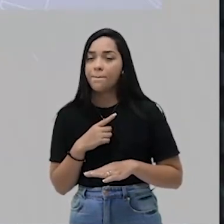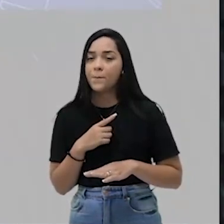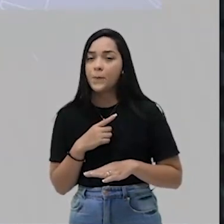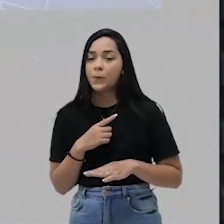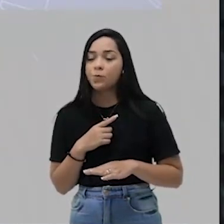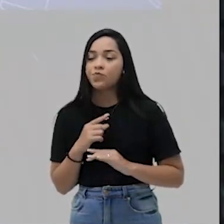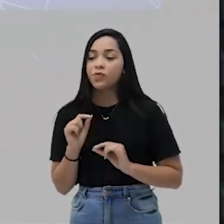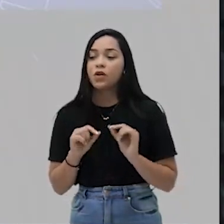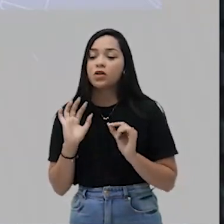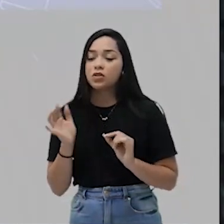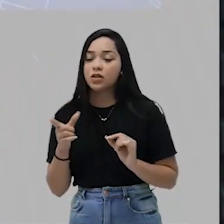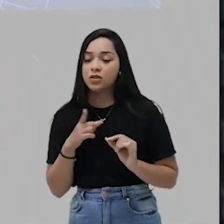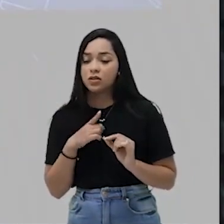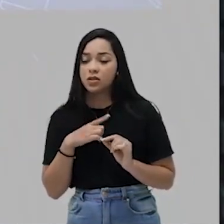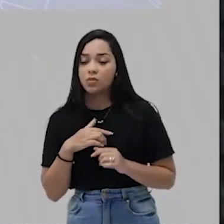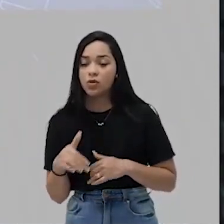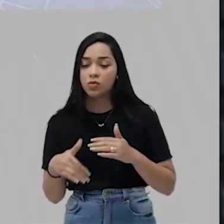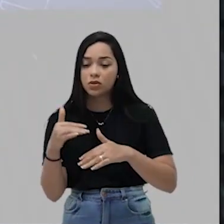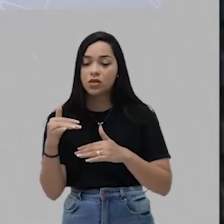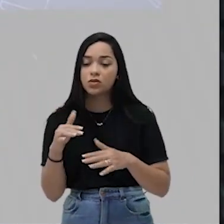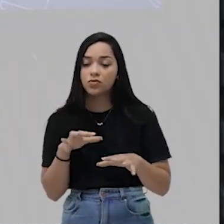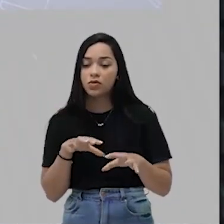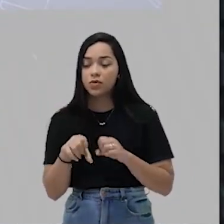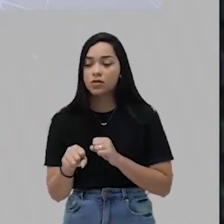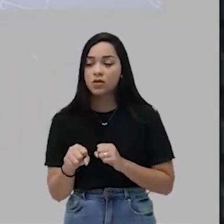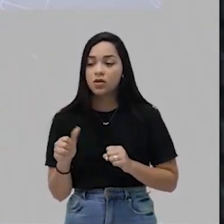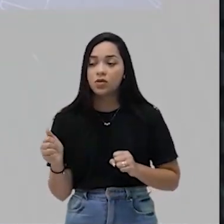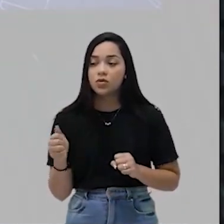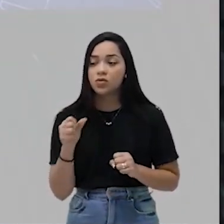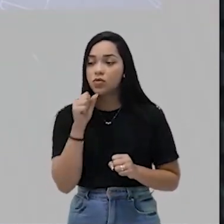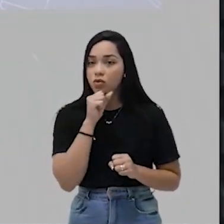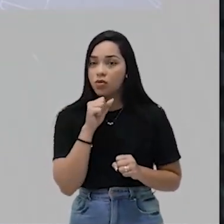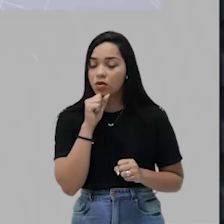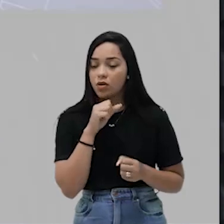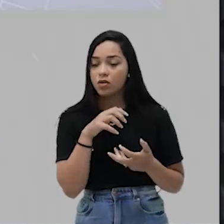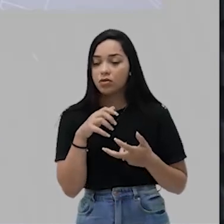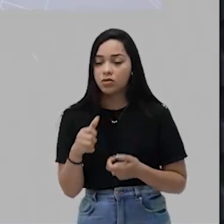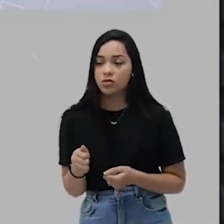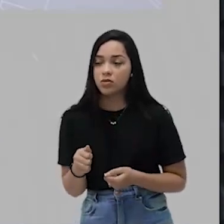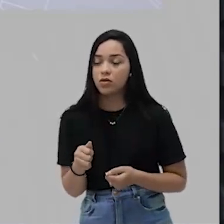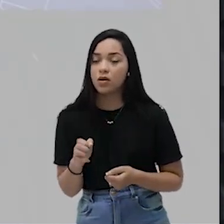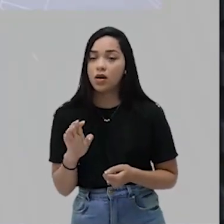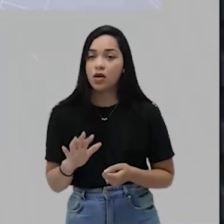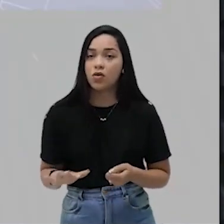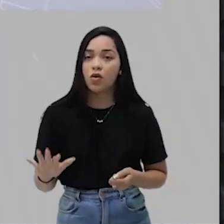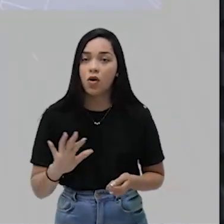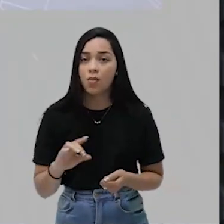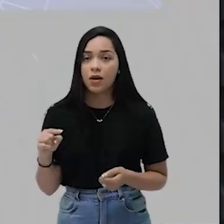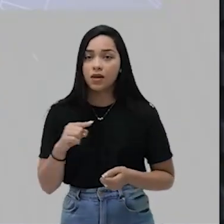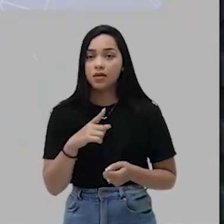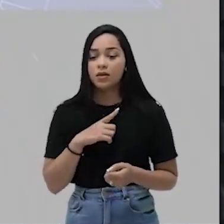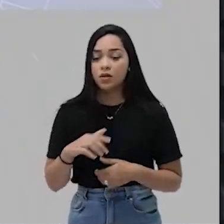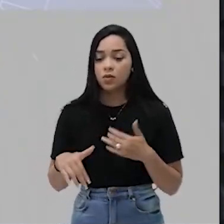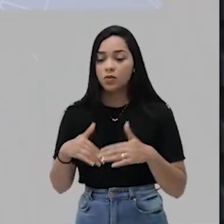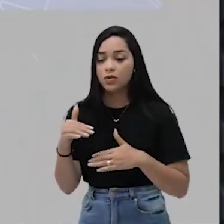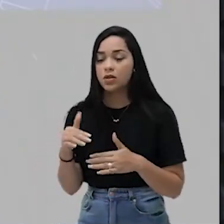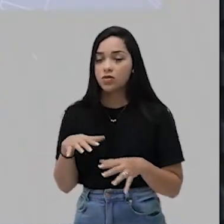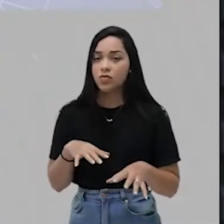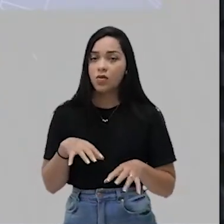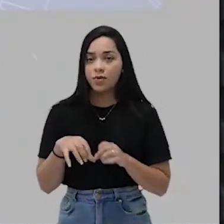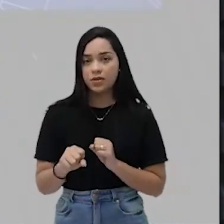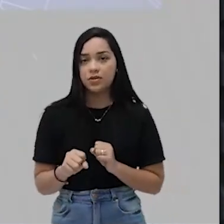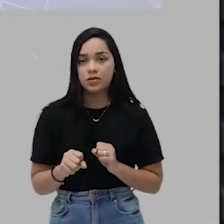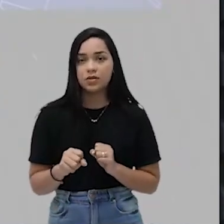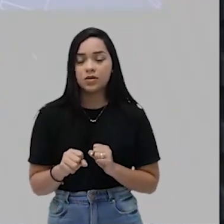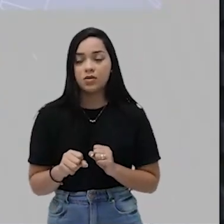ela passa por um processo de formação do antigo regime. A Europa está ali no processo de formação do